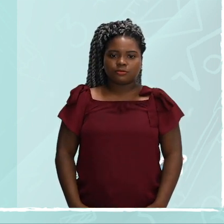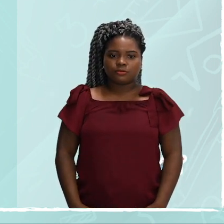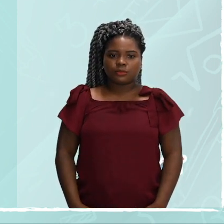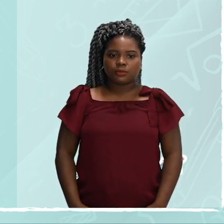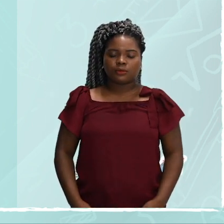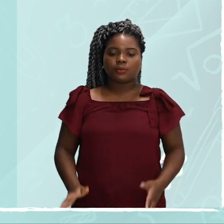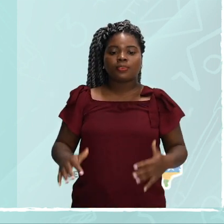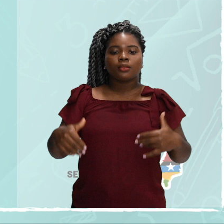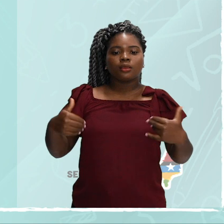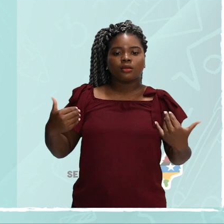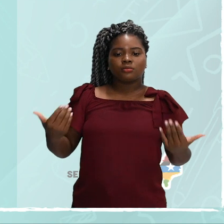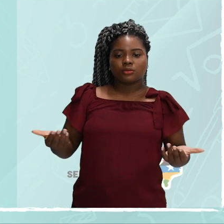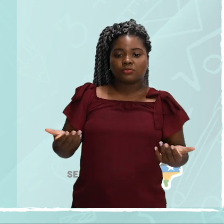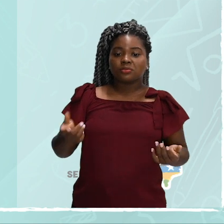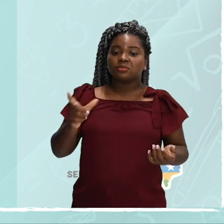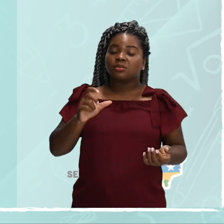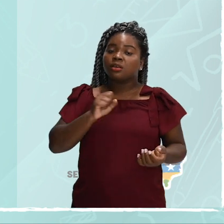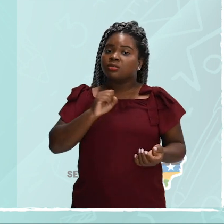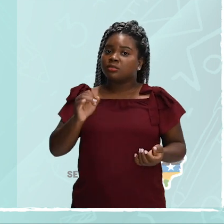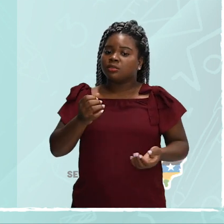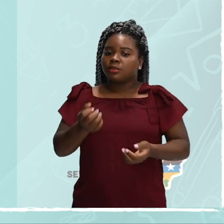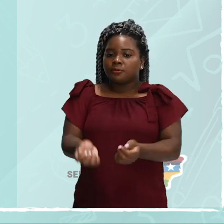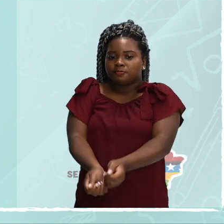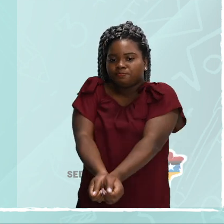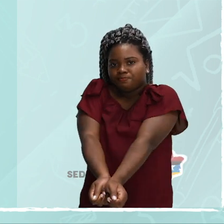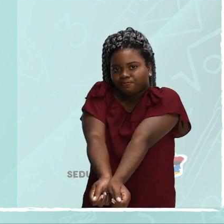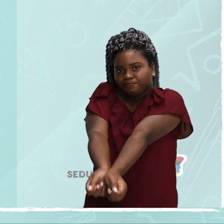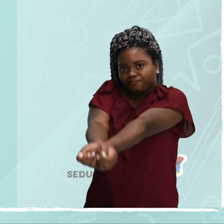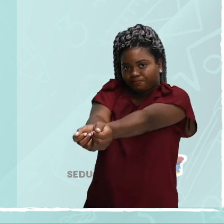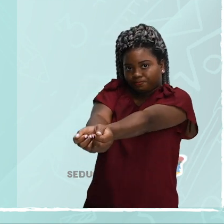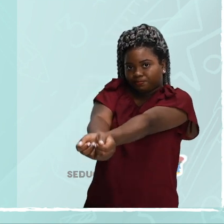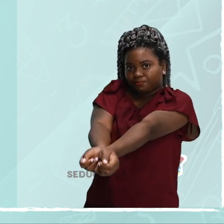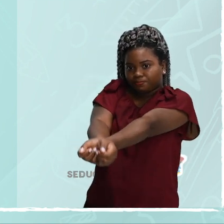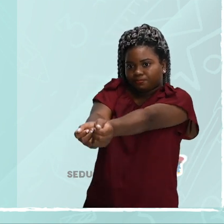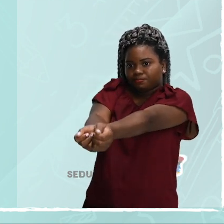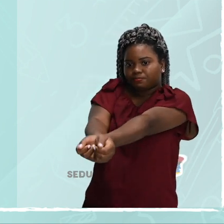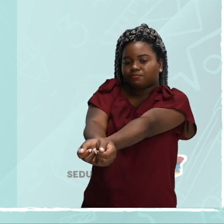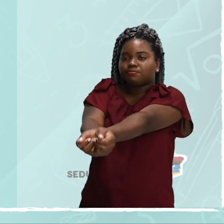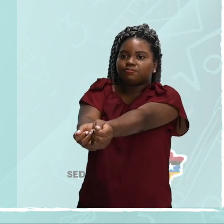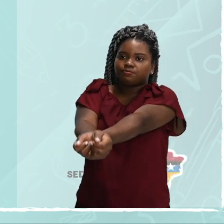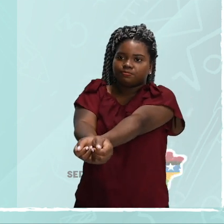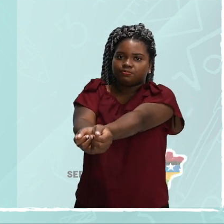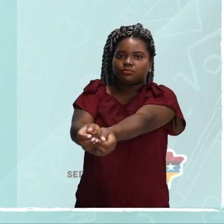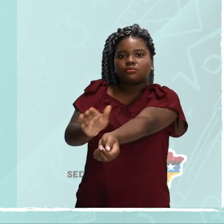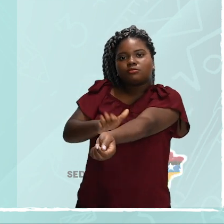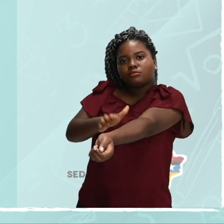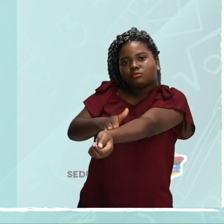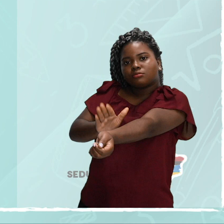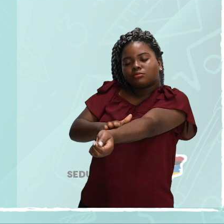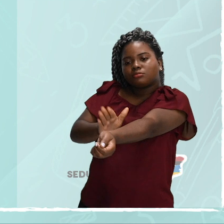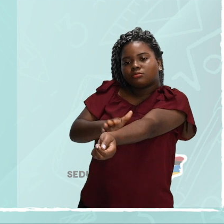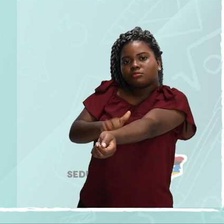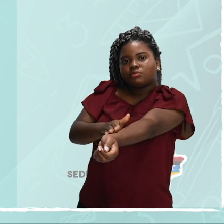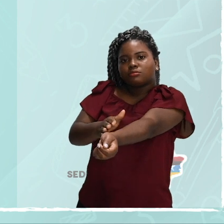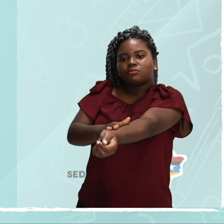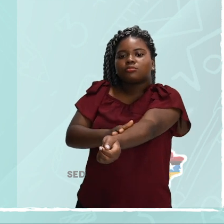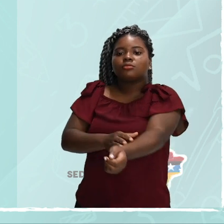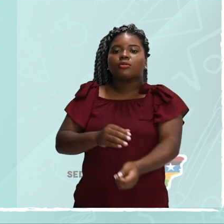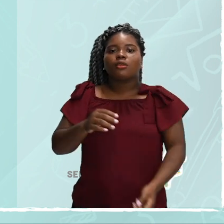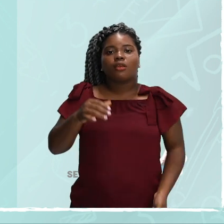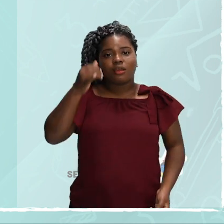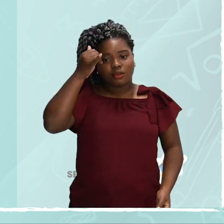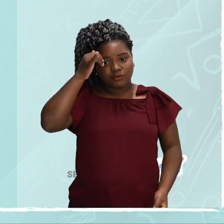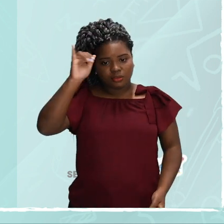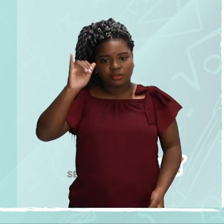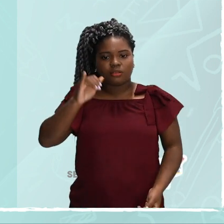o seu serviço é o ato do saque. Ou ter atacado, nós iremos chegar daqui a pouco. Sendo ela usada para defender, evitando que a